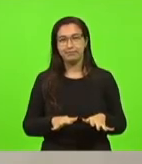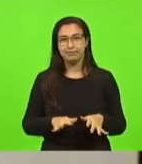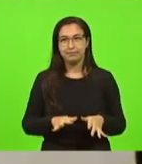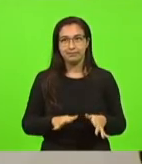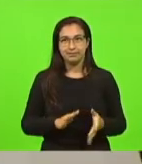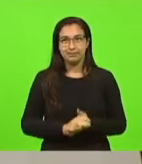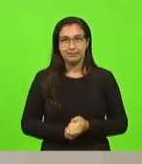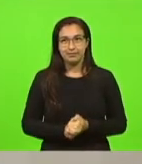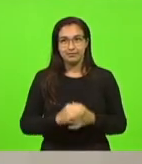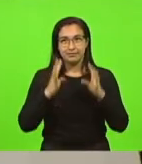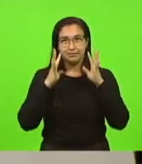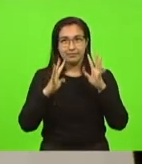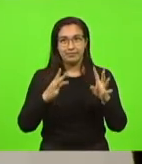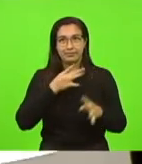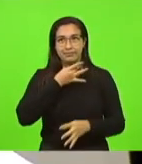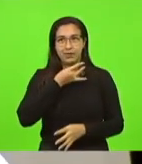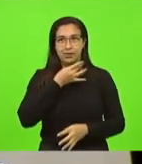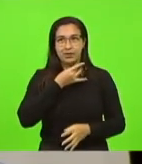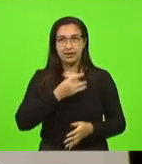deputado Valdir Covalchini.